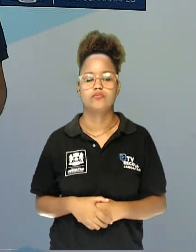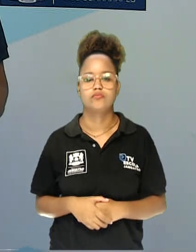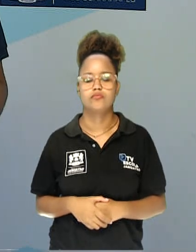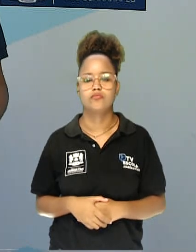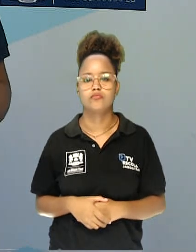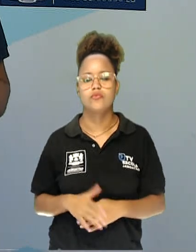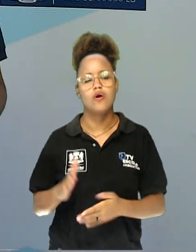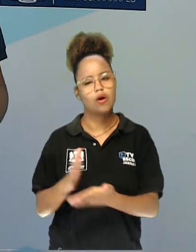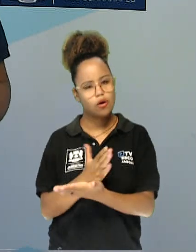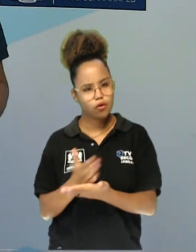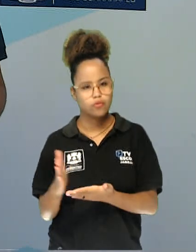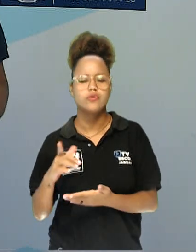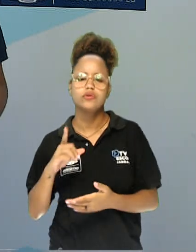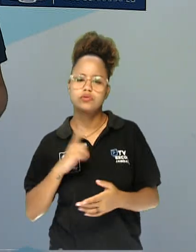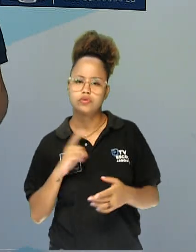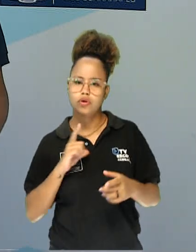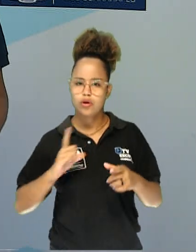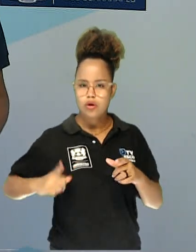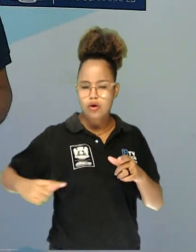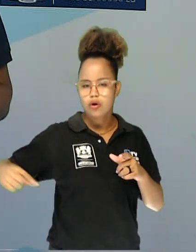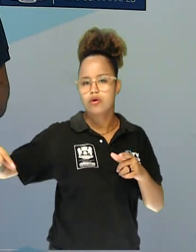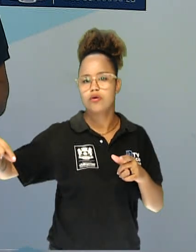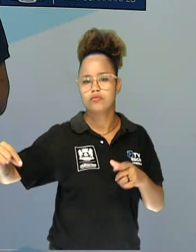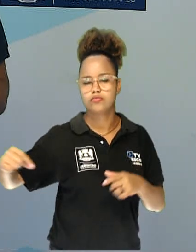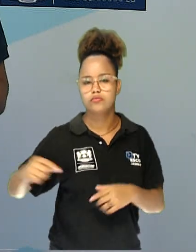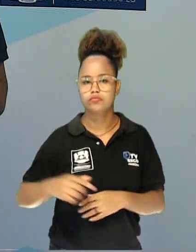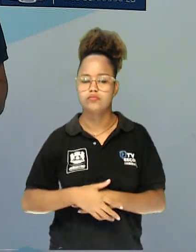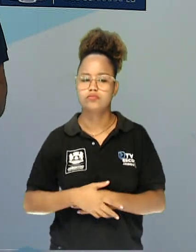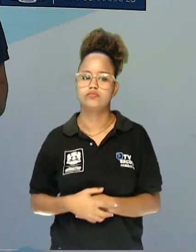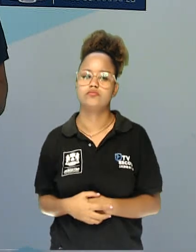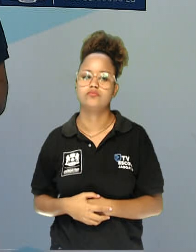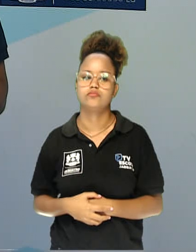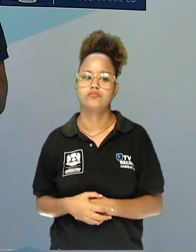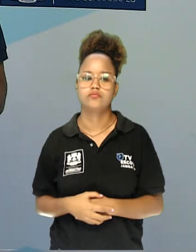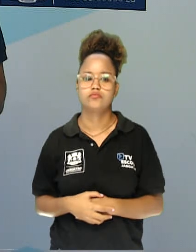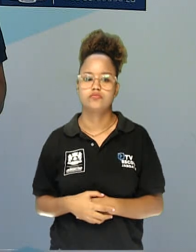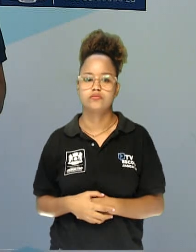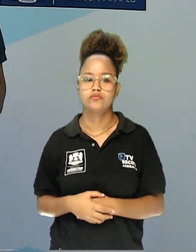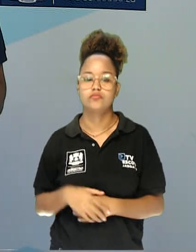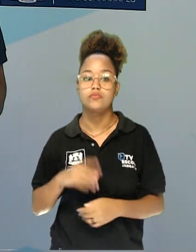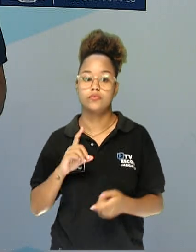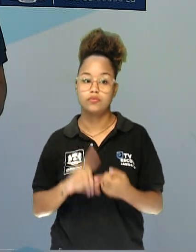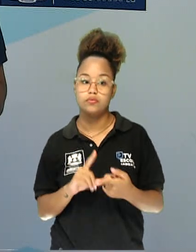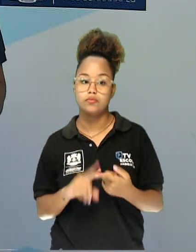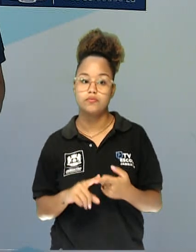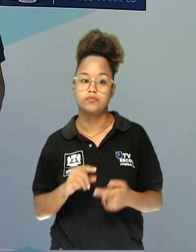Alguns possuem a presença de cauda. E também